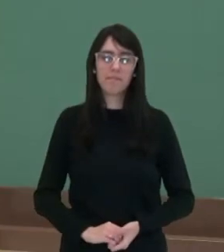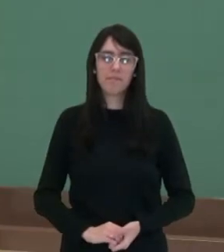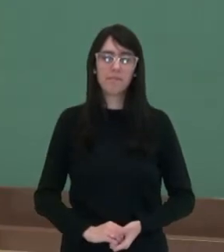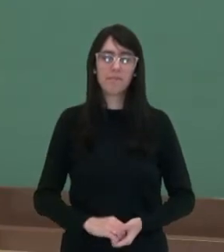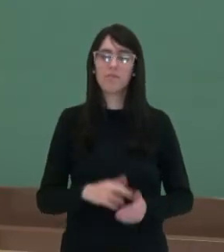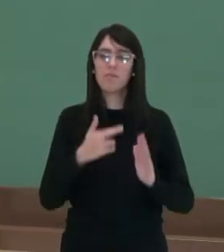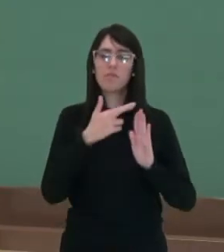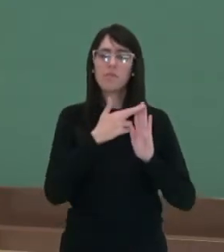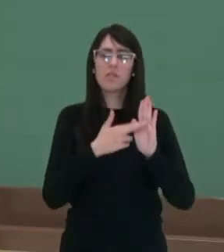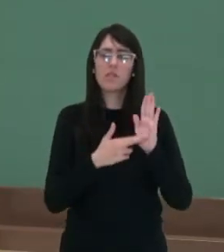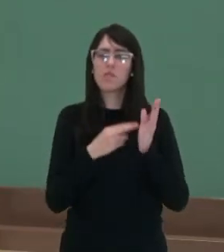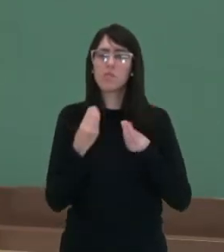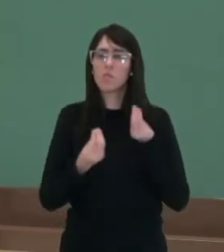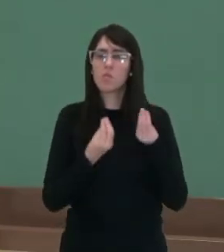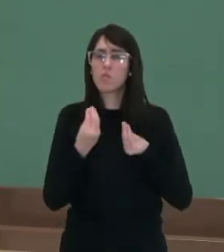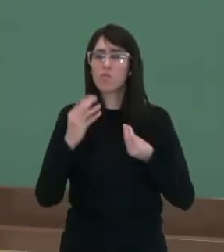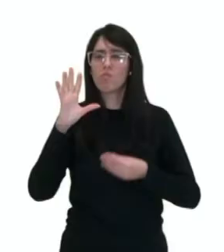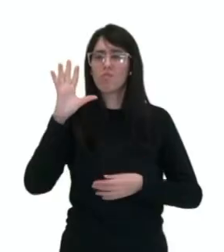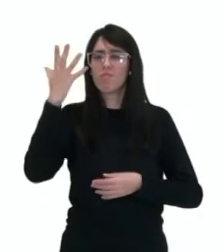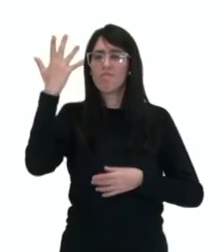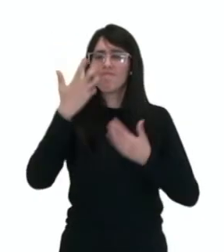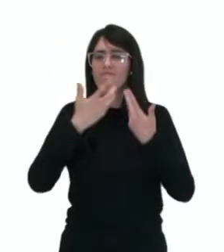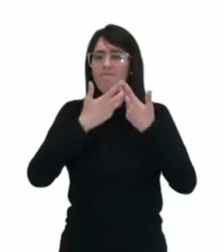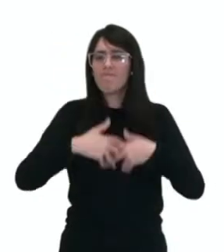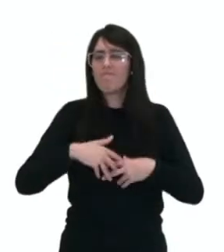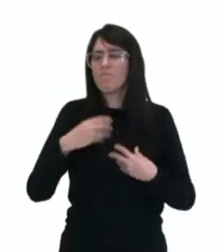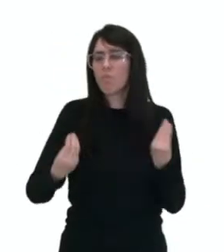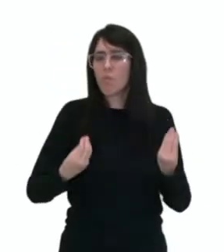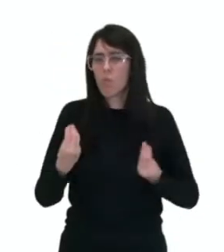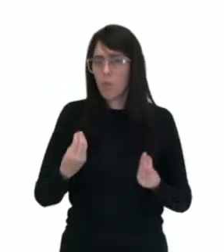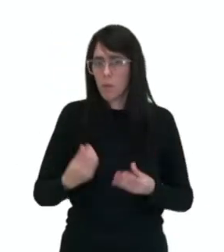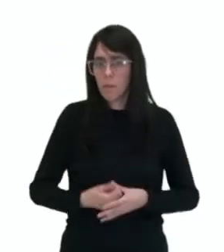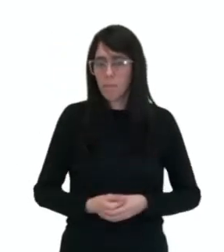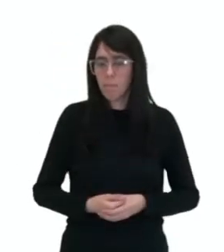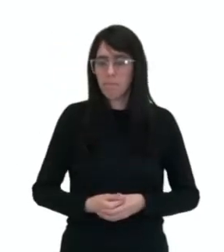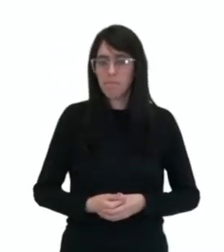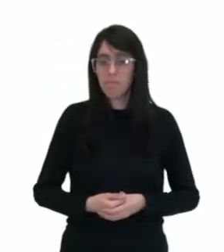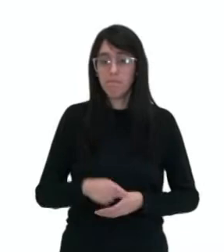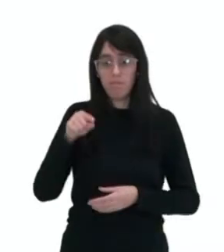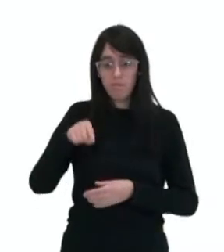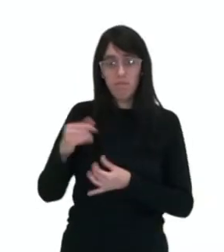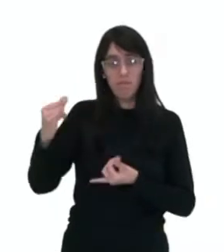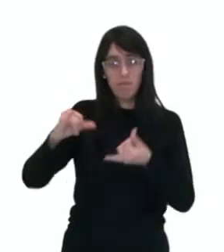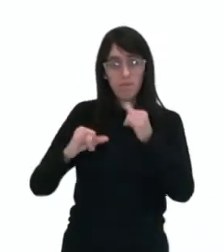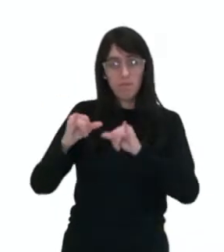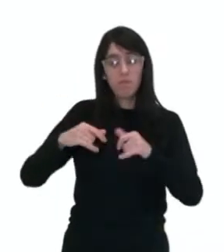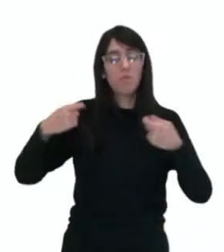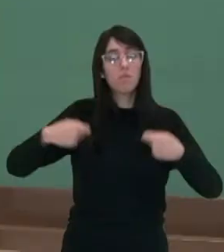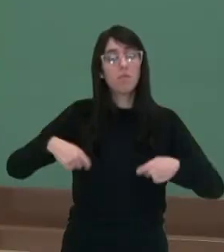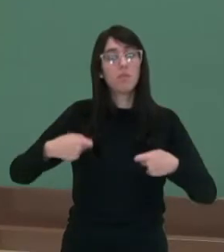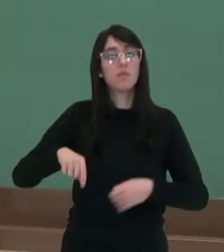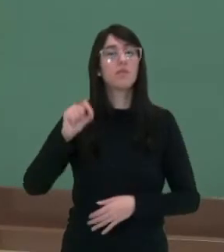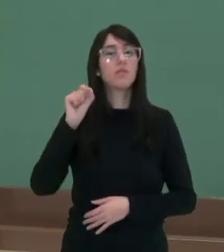condição necessária para a ocorrência de isomeria ótica é que a substância apresente